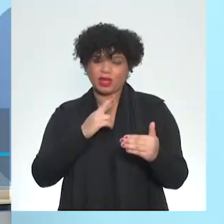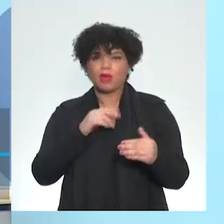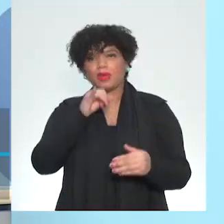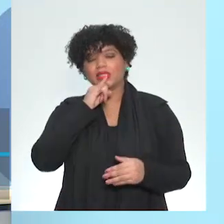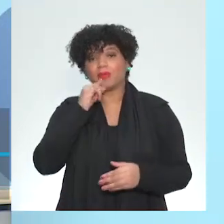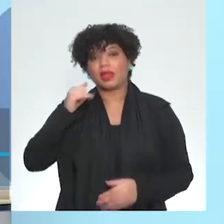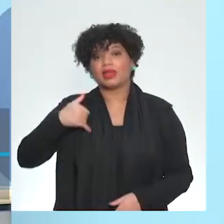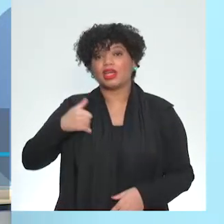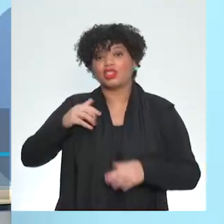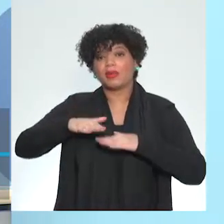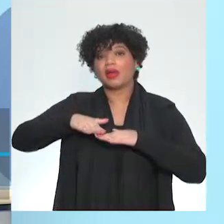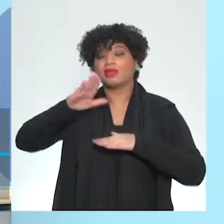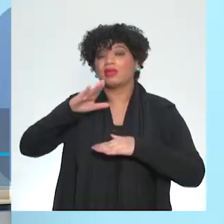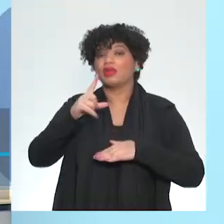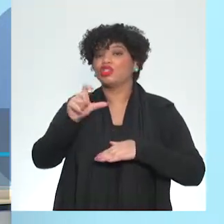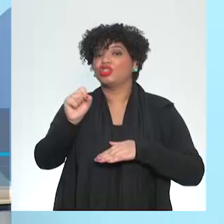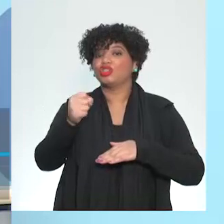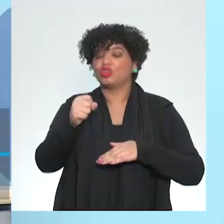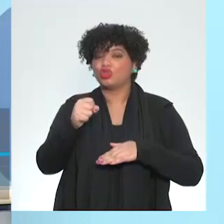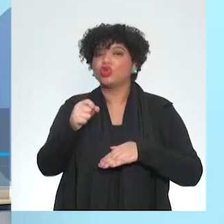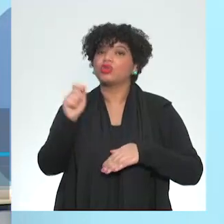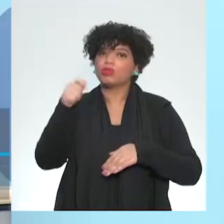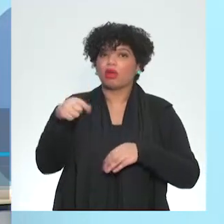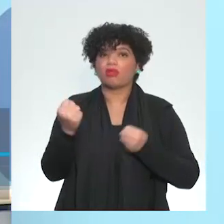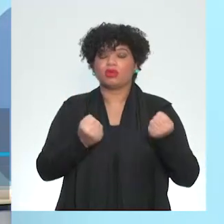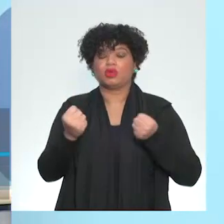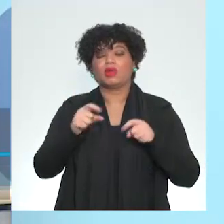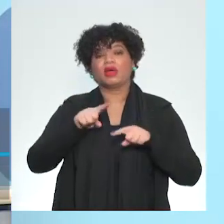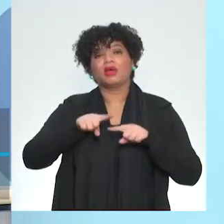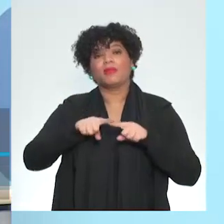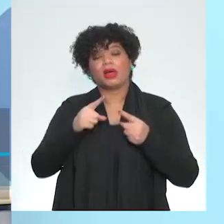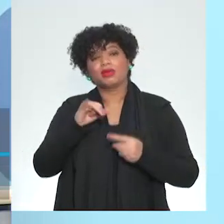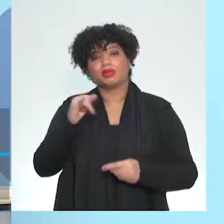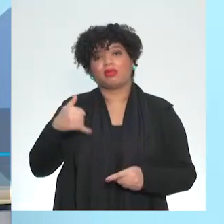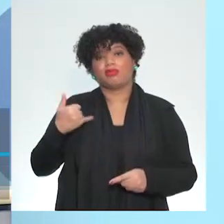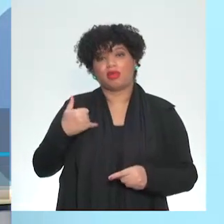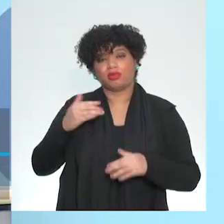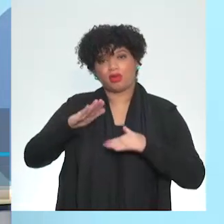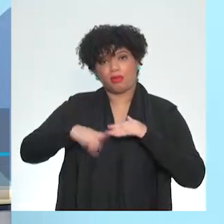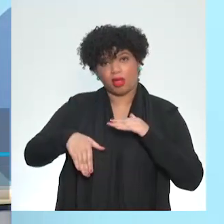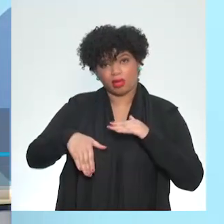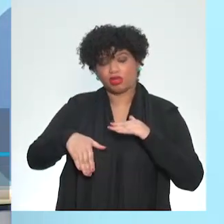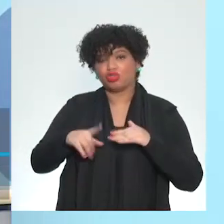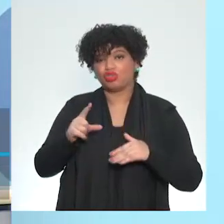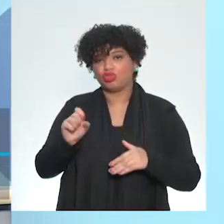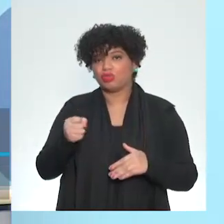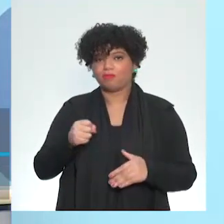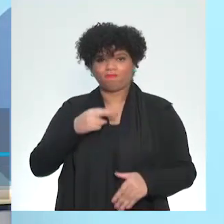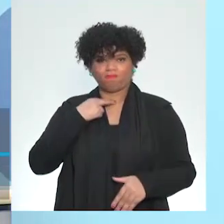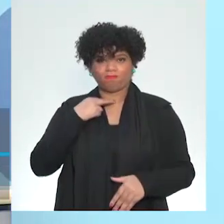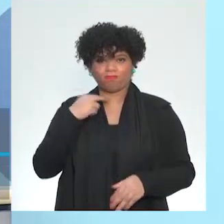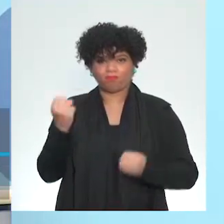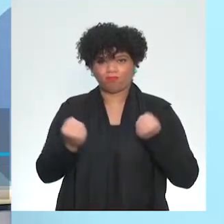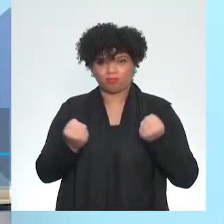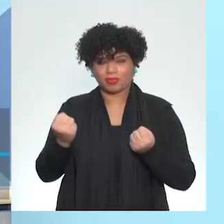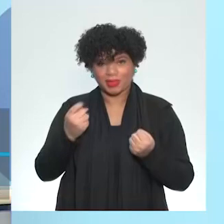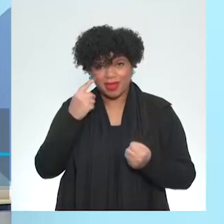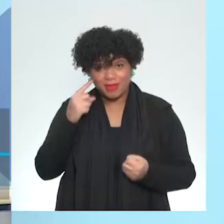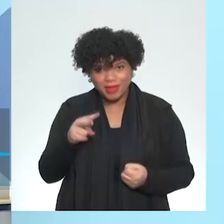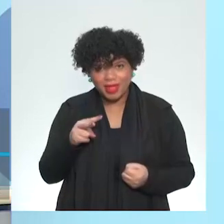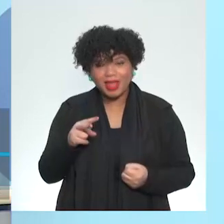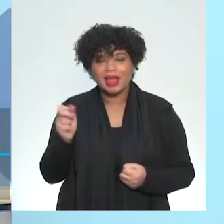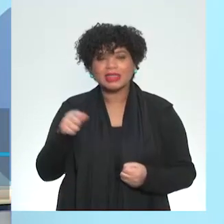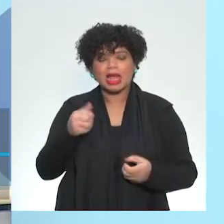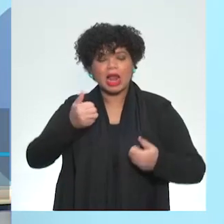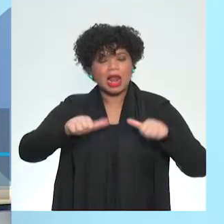de 18 anos, eu posso dirigir. Se eu estiver abaixo dos 18, eu não posso dirigir. Ele vai fazer essa análise para